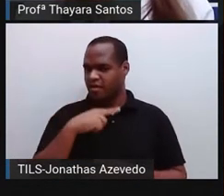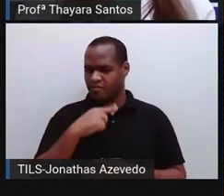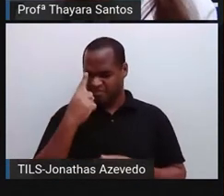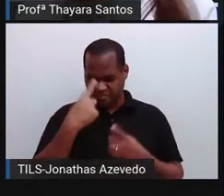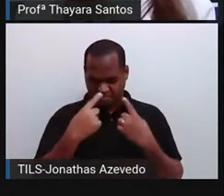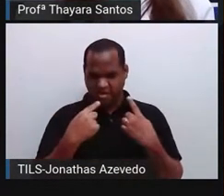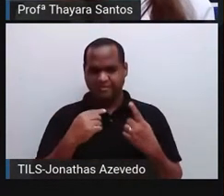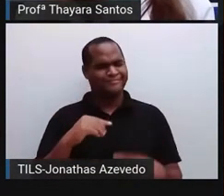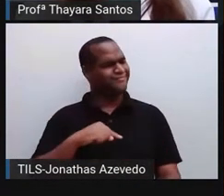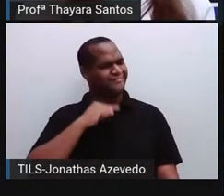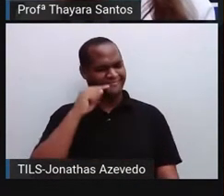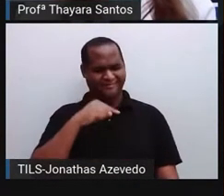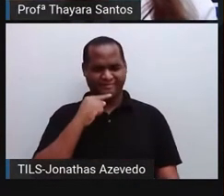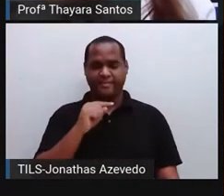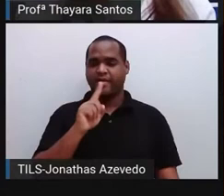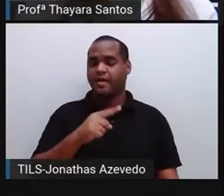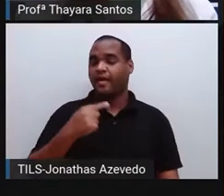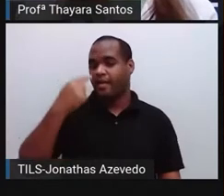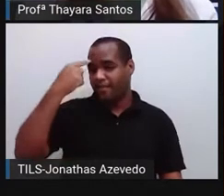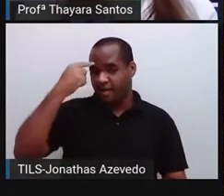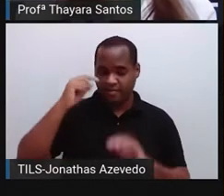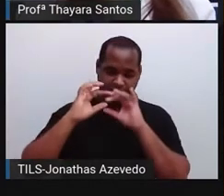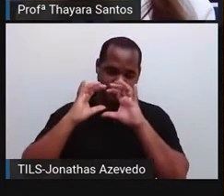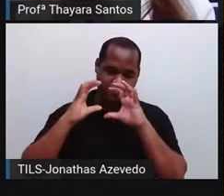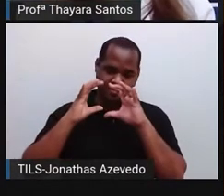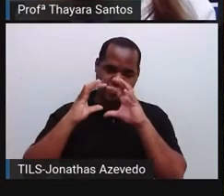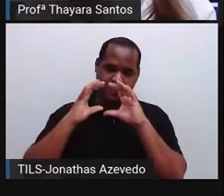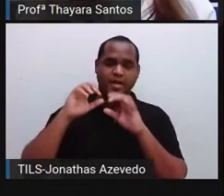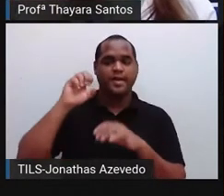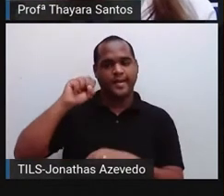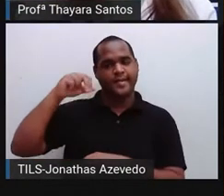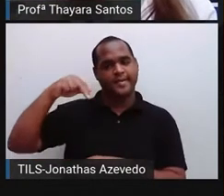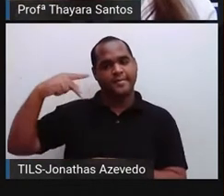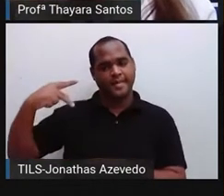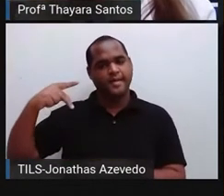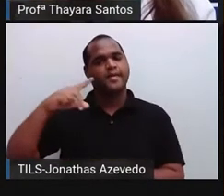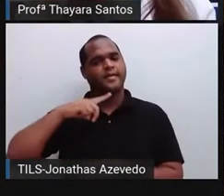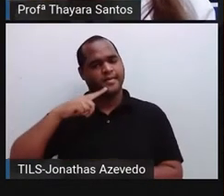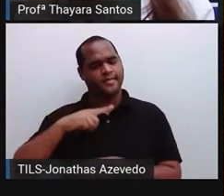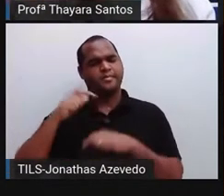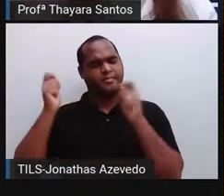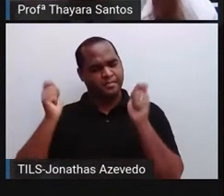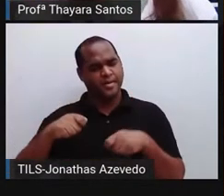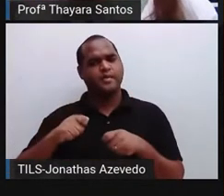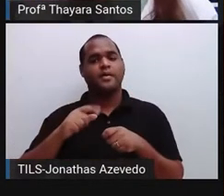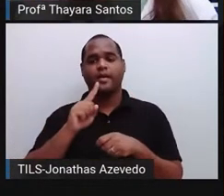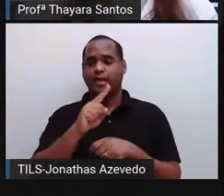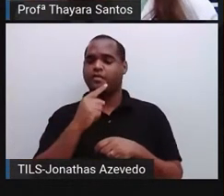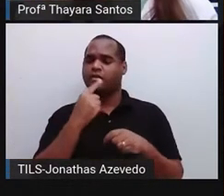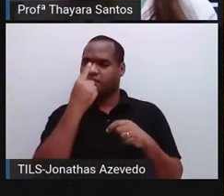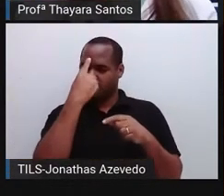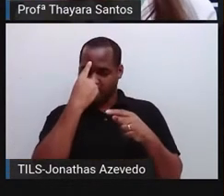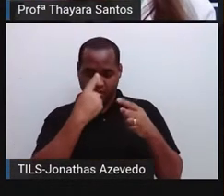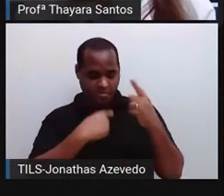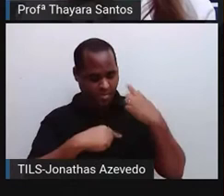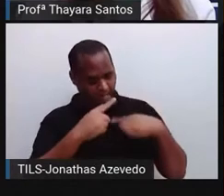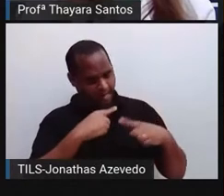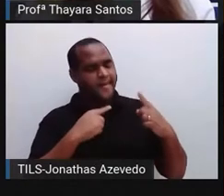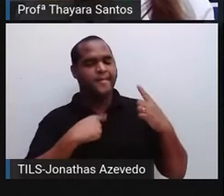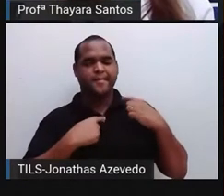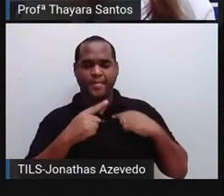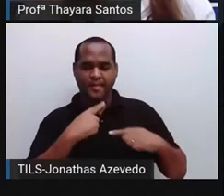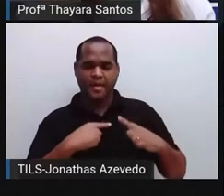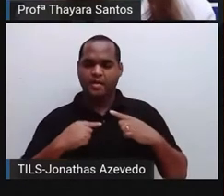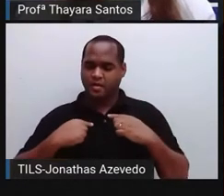comando. Quem está comandando é o próprio sistema nervoso. Ele está no comando dessa ação. Por isso que a gente chama